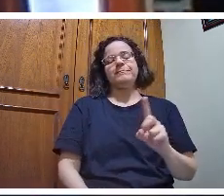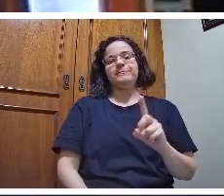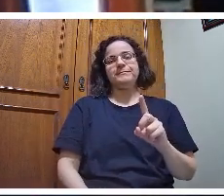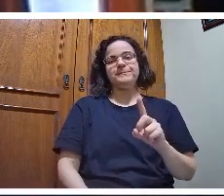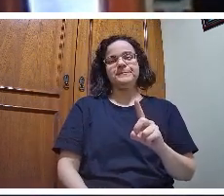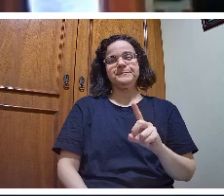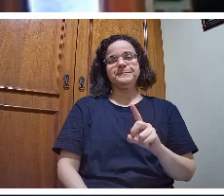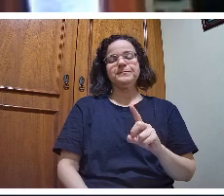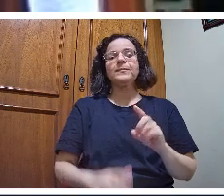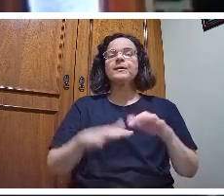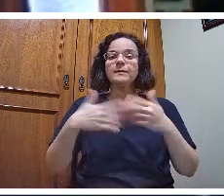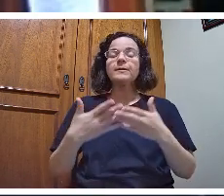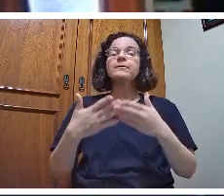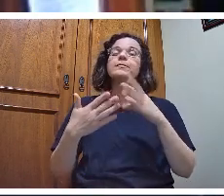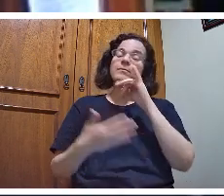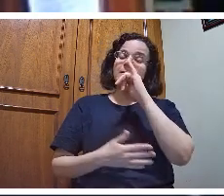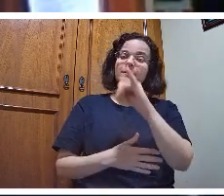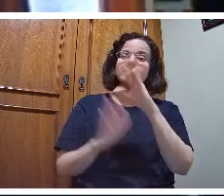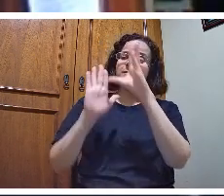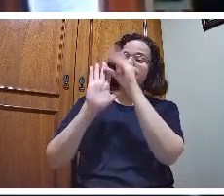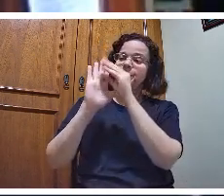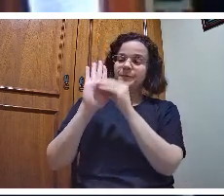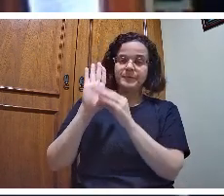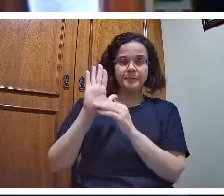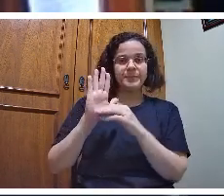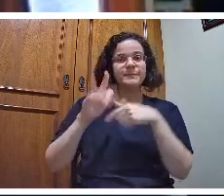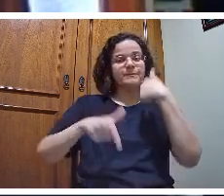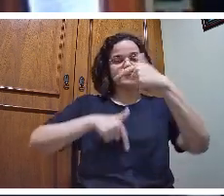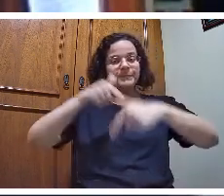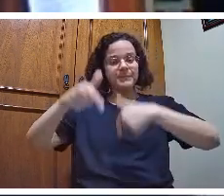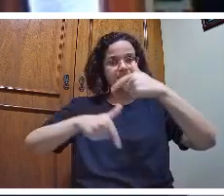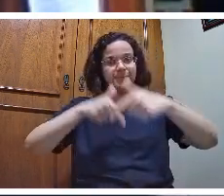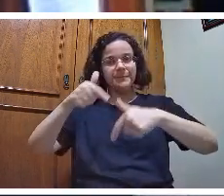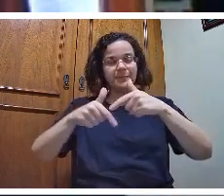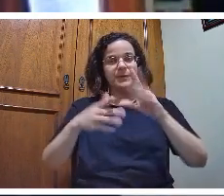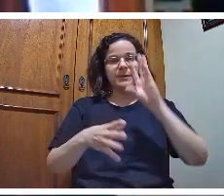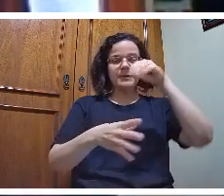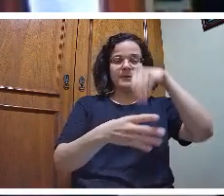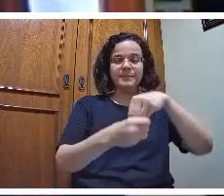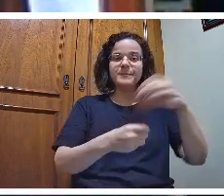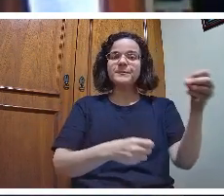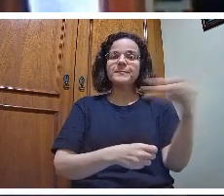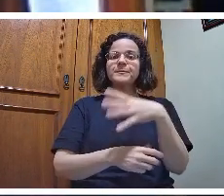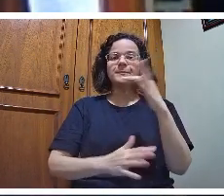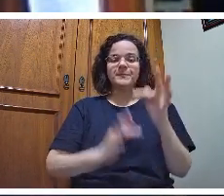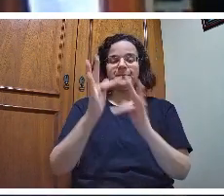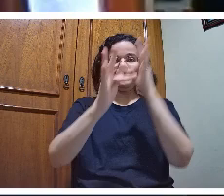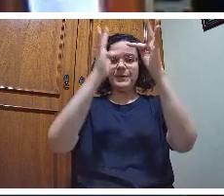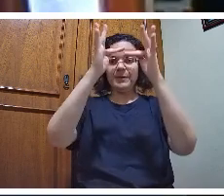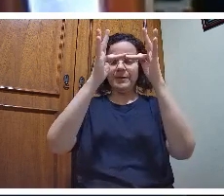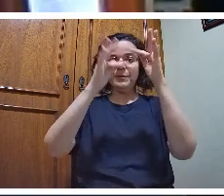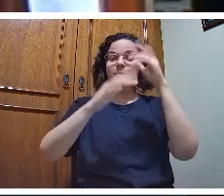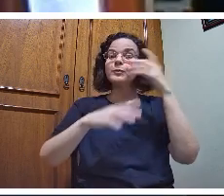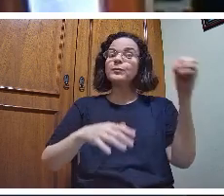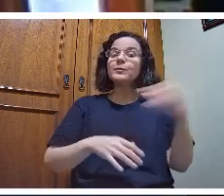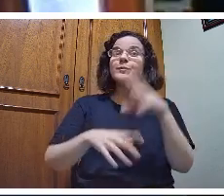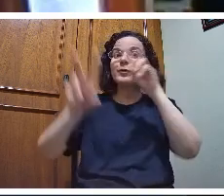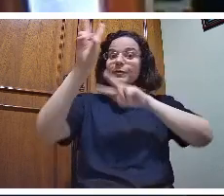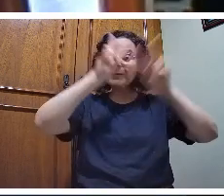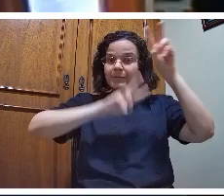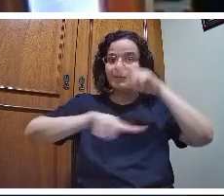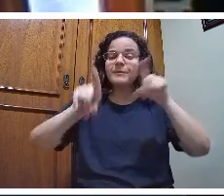trabalhados dentro da nova tecnologia, dentro da nova perspectiva e na pedagogia histórico-crítica, eles têm que ser revistos.